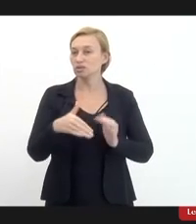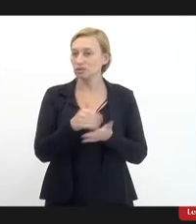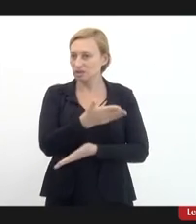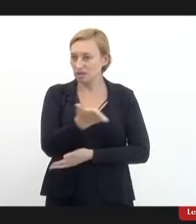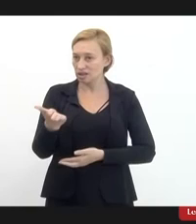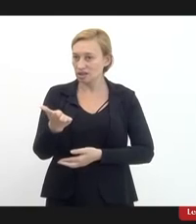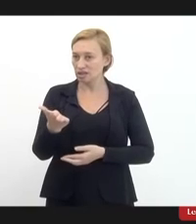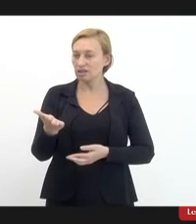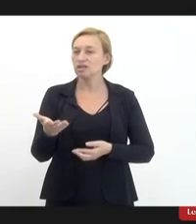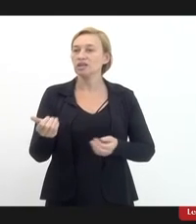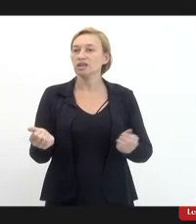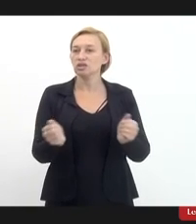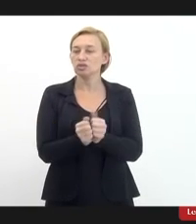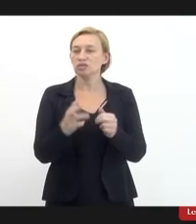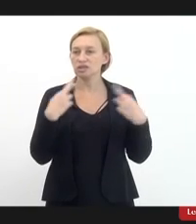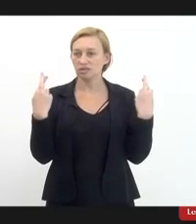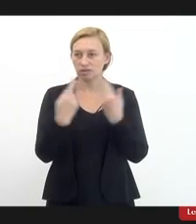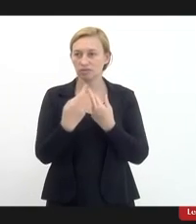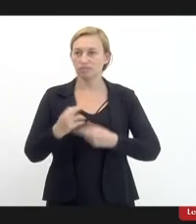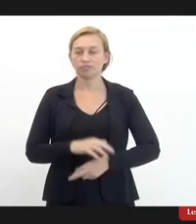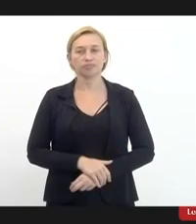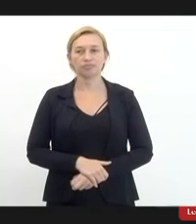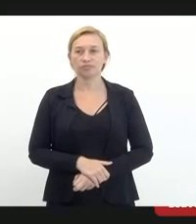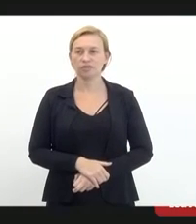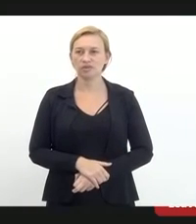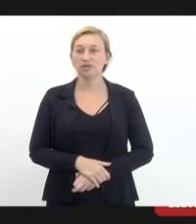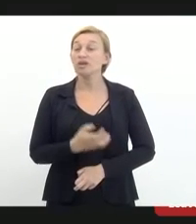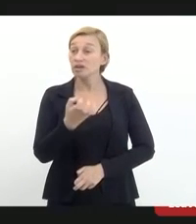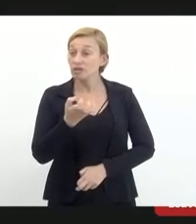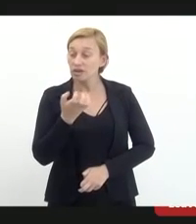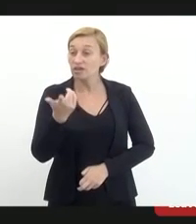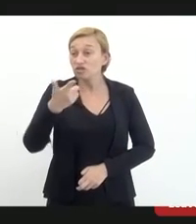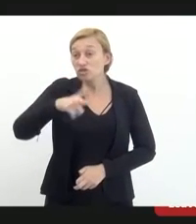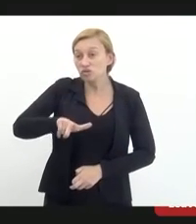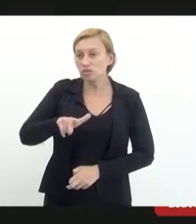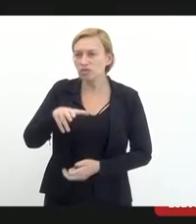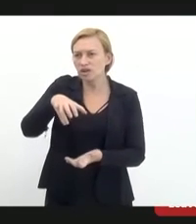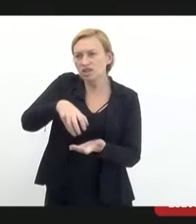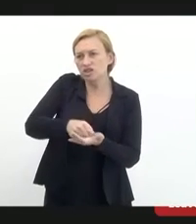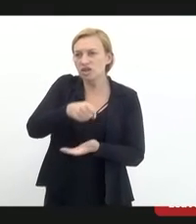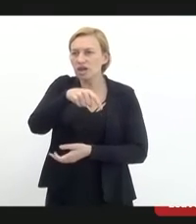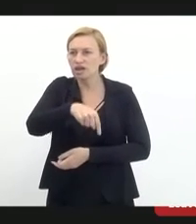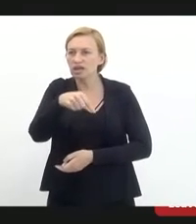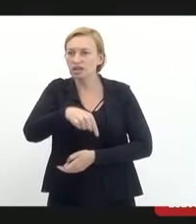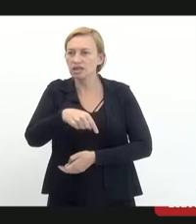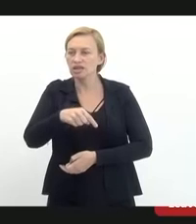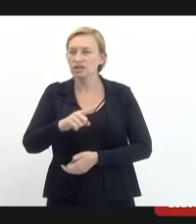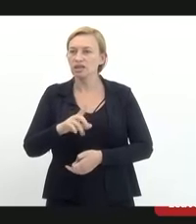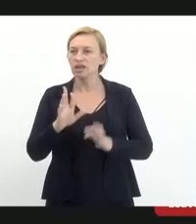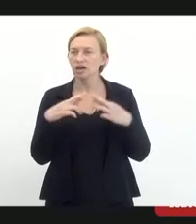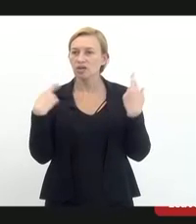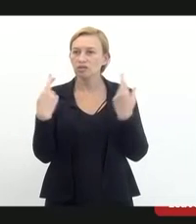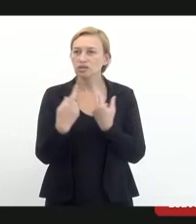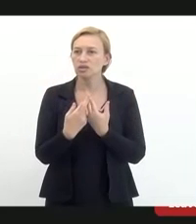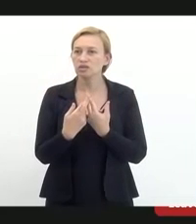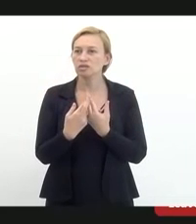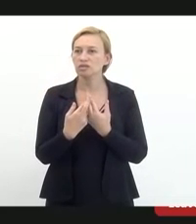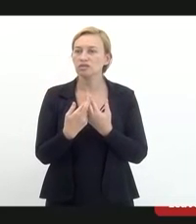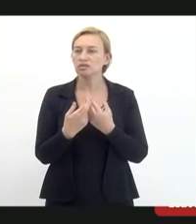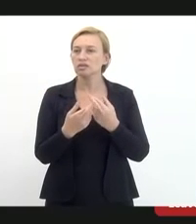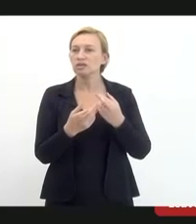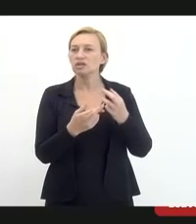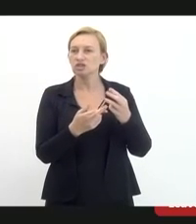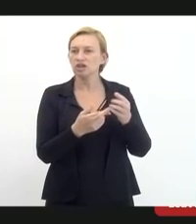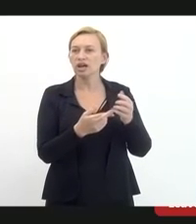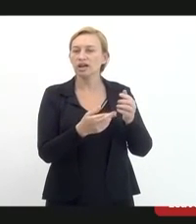que participaram dessa audiência eu quero mais uma vez registrar aqui que essa audiência foi para análise